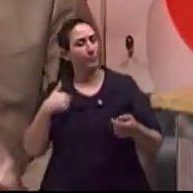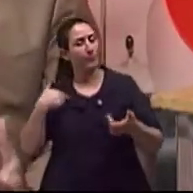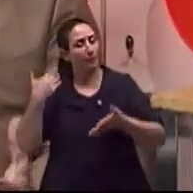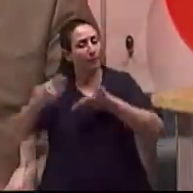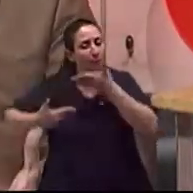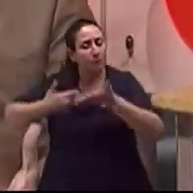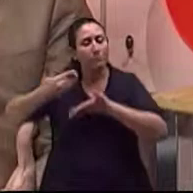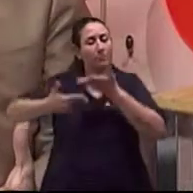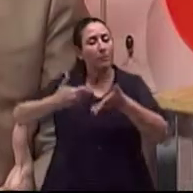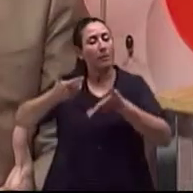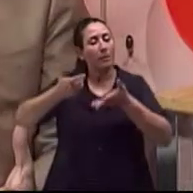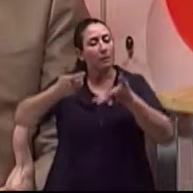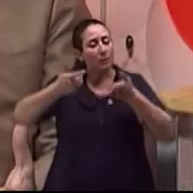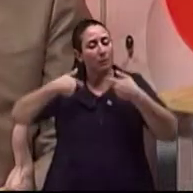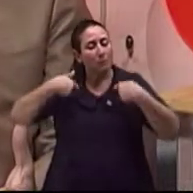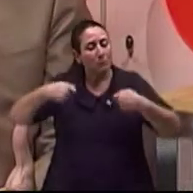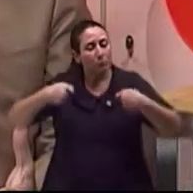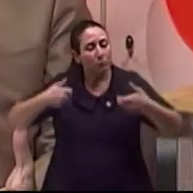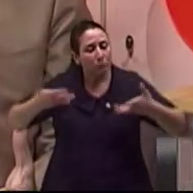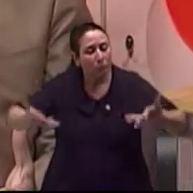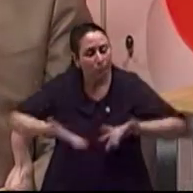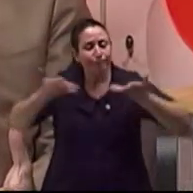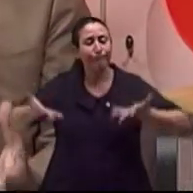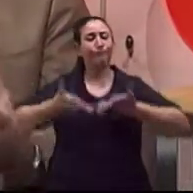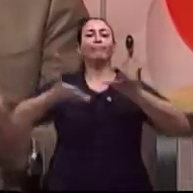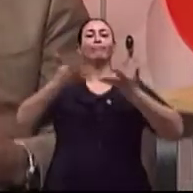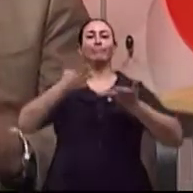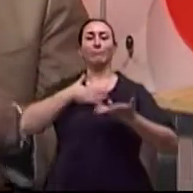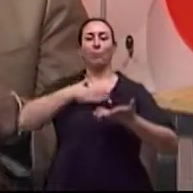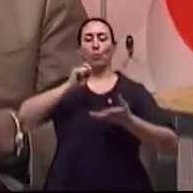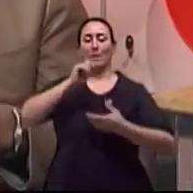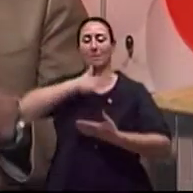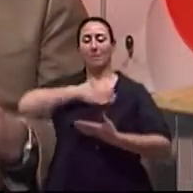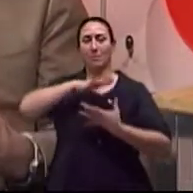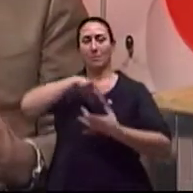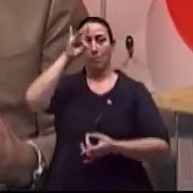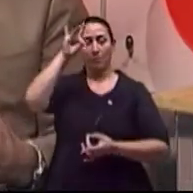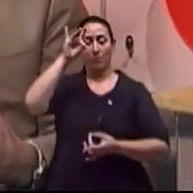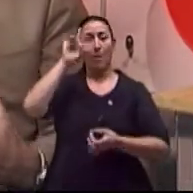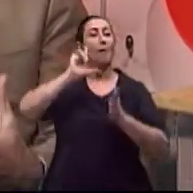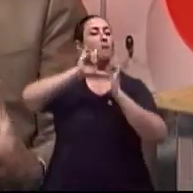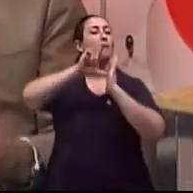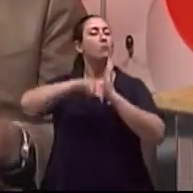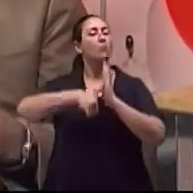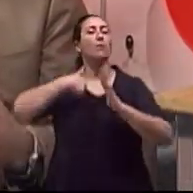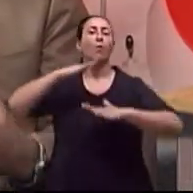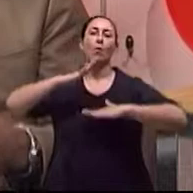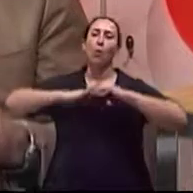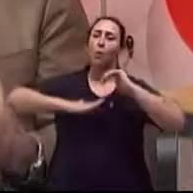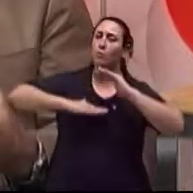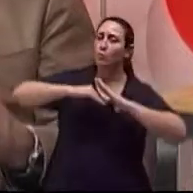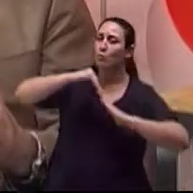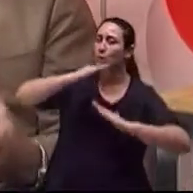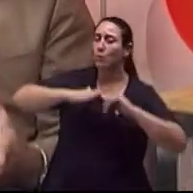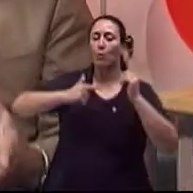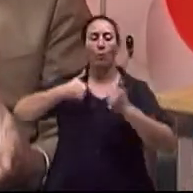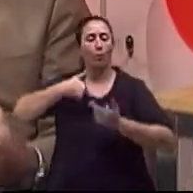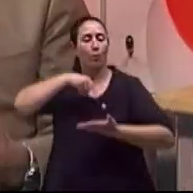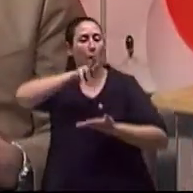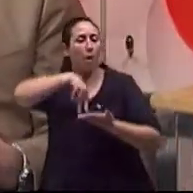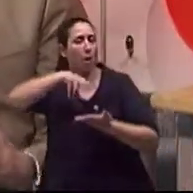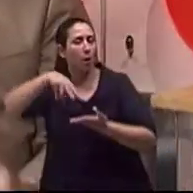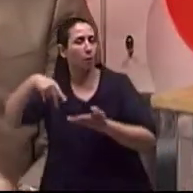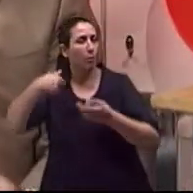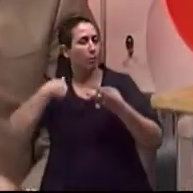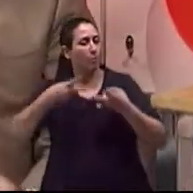Essas tendências precisam ser acessadas E aí também, a partir disso, eu vou construindo O meu futuro e vou lendo os sinais